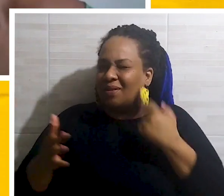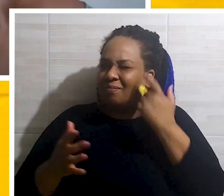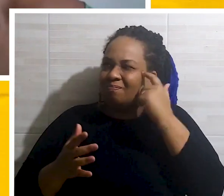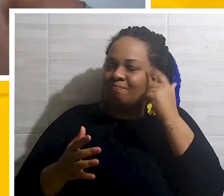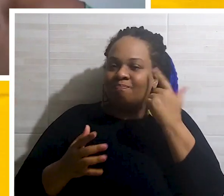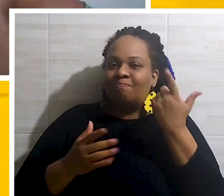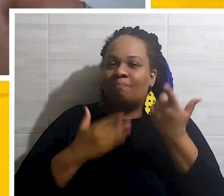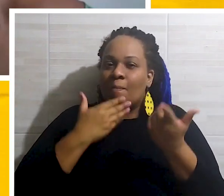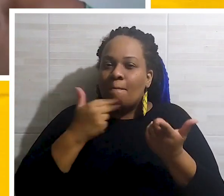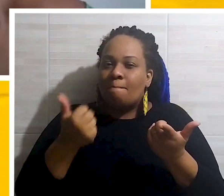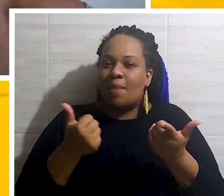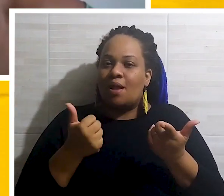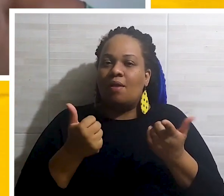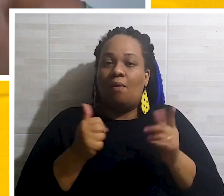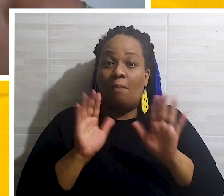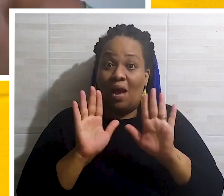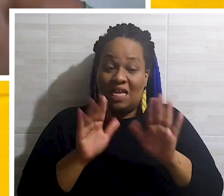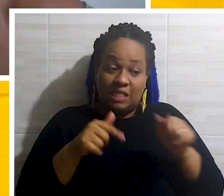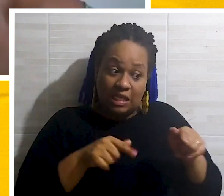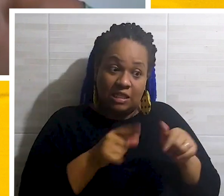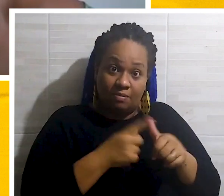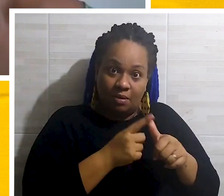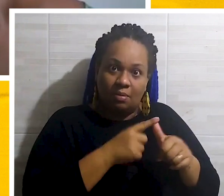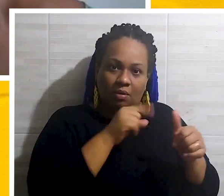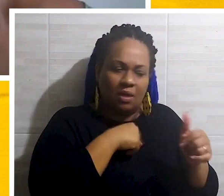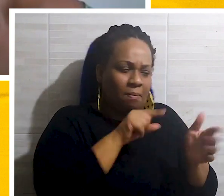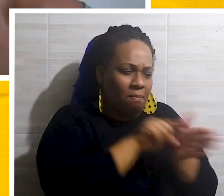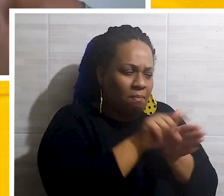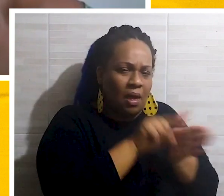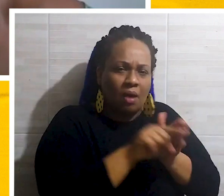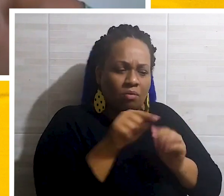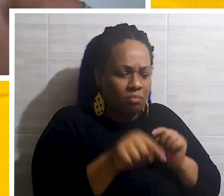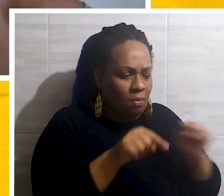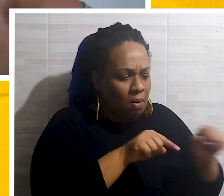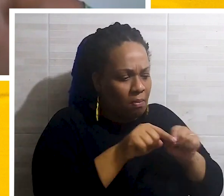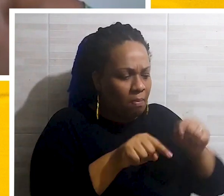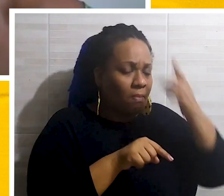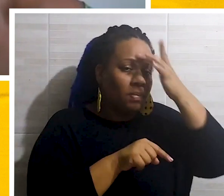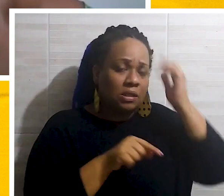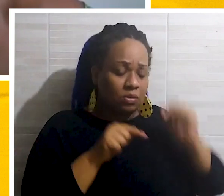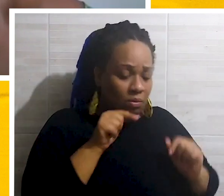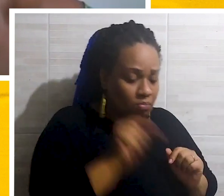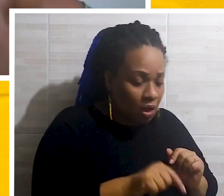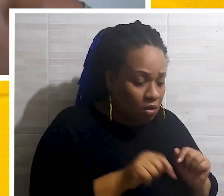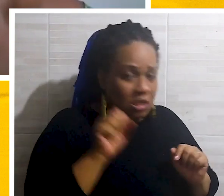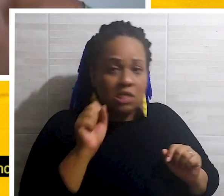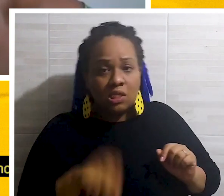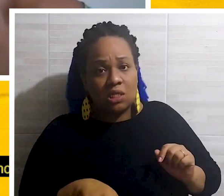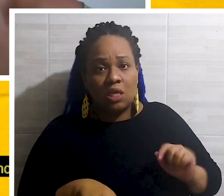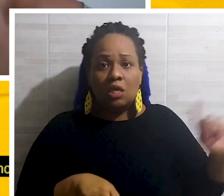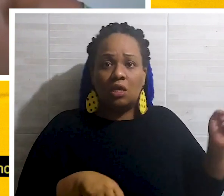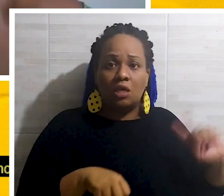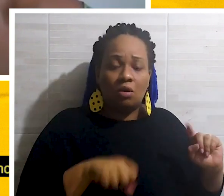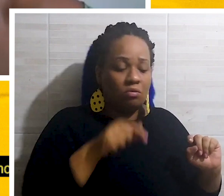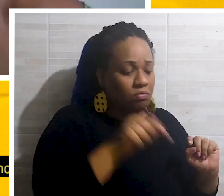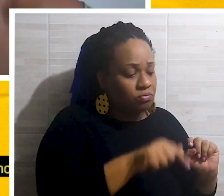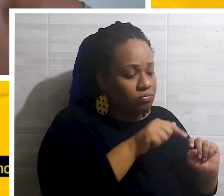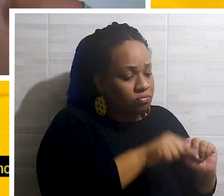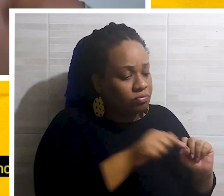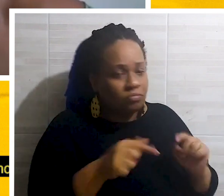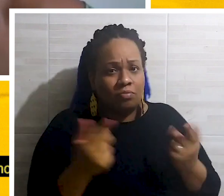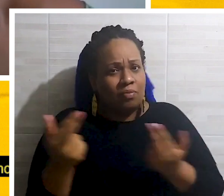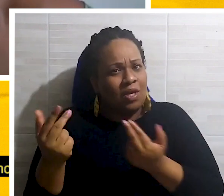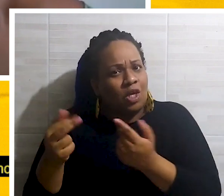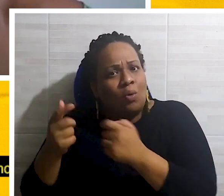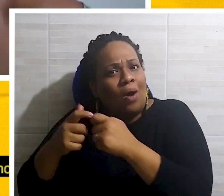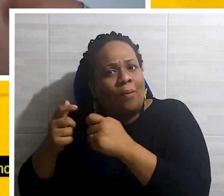né? E a gente quer fazer uma coisa... Mas esse primeiro, ele vai ter uma série de perguntas com botões, né? Então, a pessoa vai apertando de sim ou não, né? Que